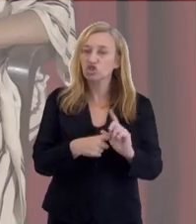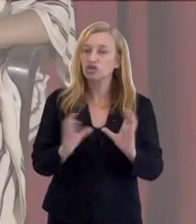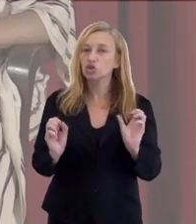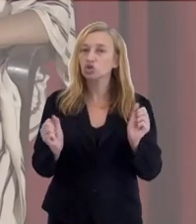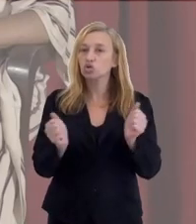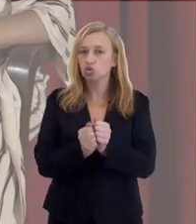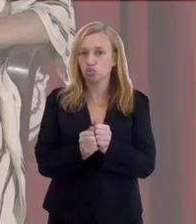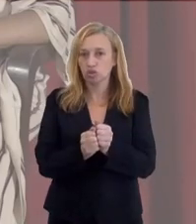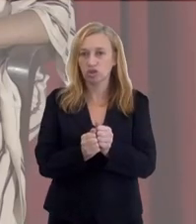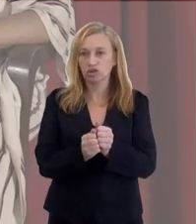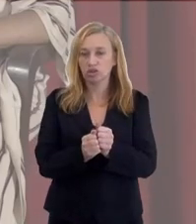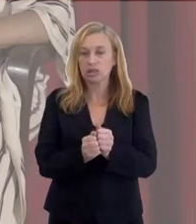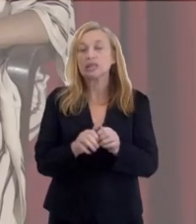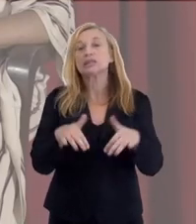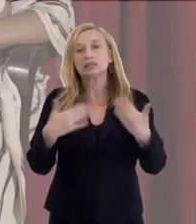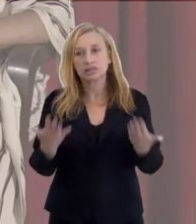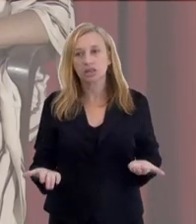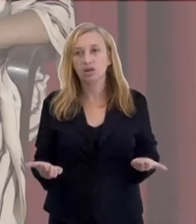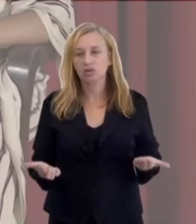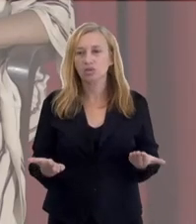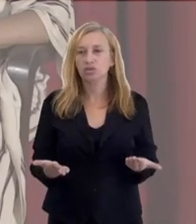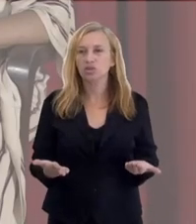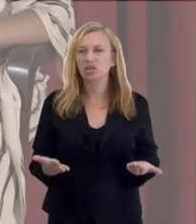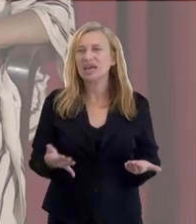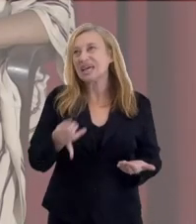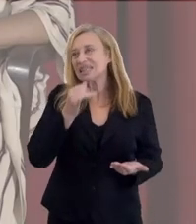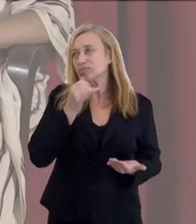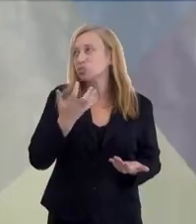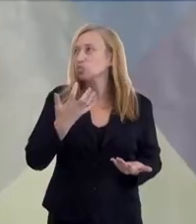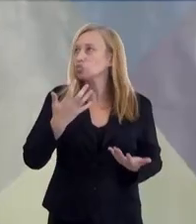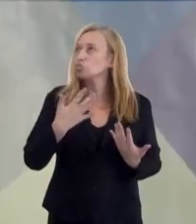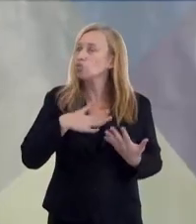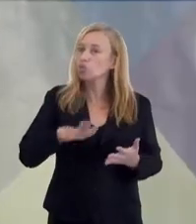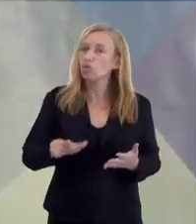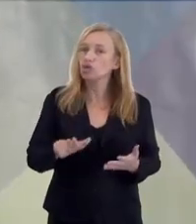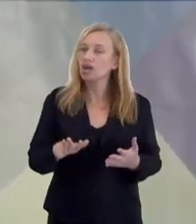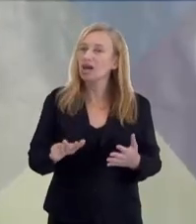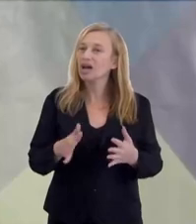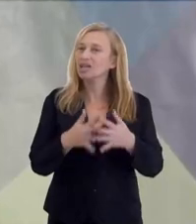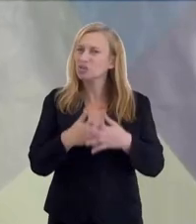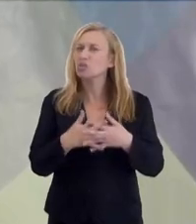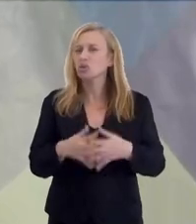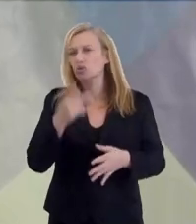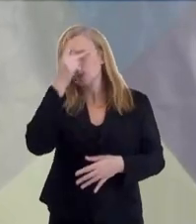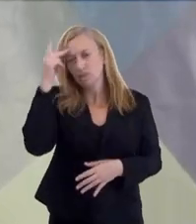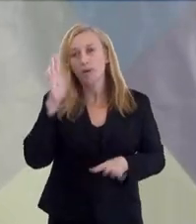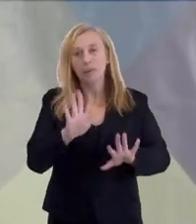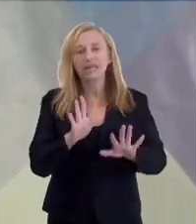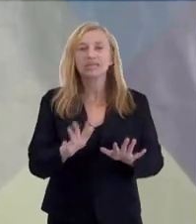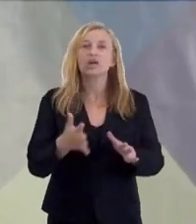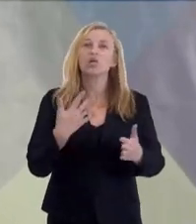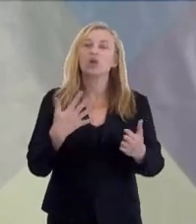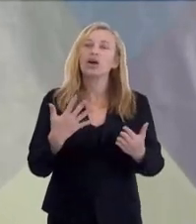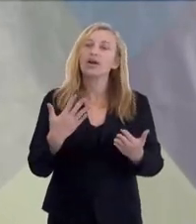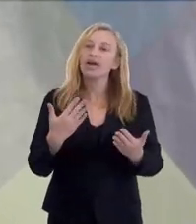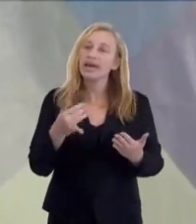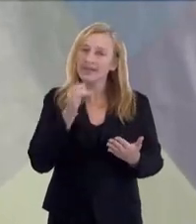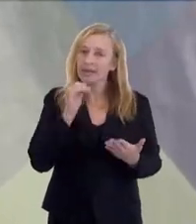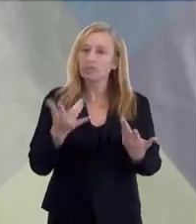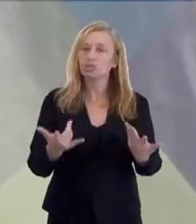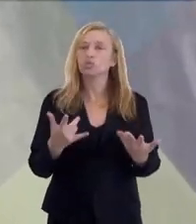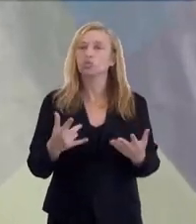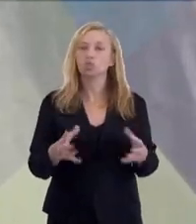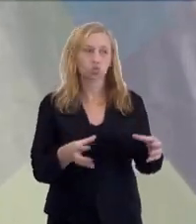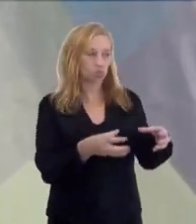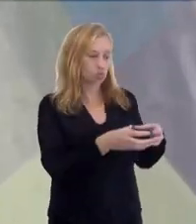coletividade criou uma dívida, juntas. Então, eu não gosto de dar exemplo, porque às vezes o exemplo as pessoas